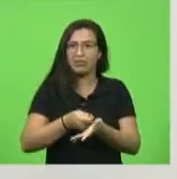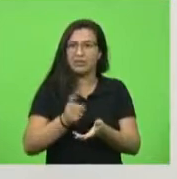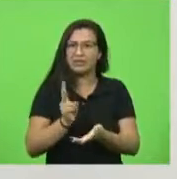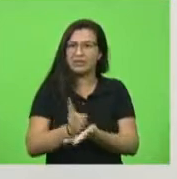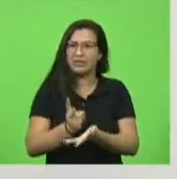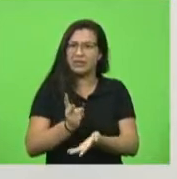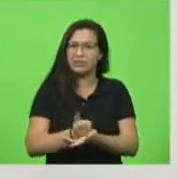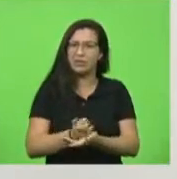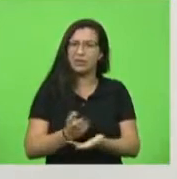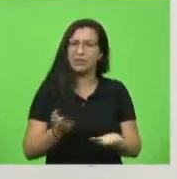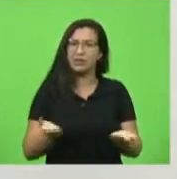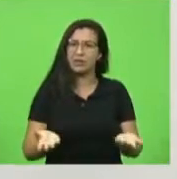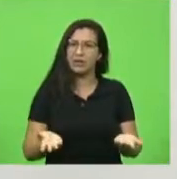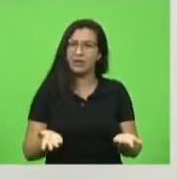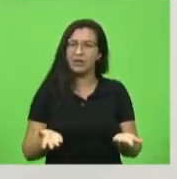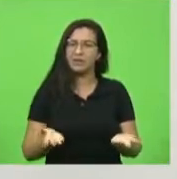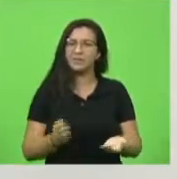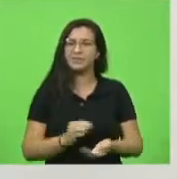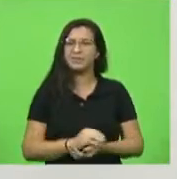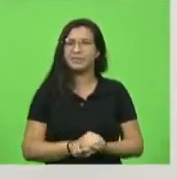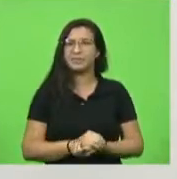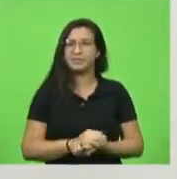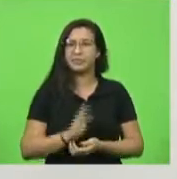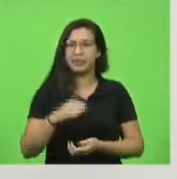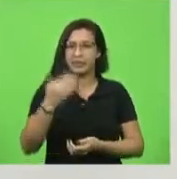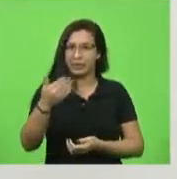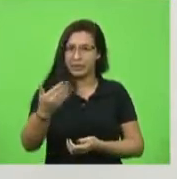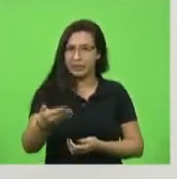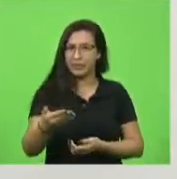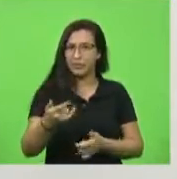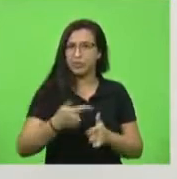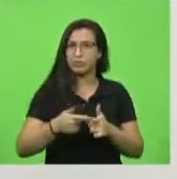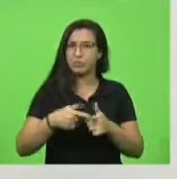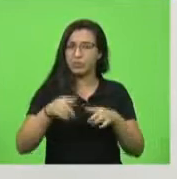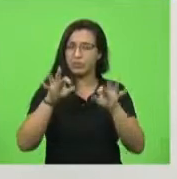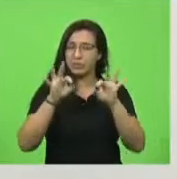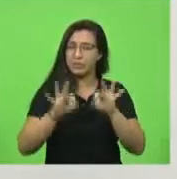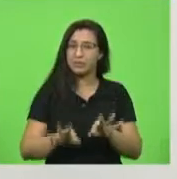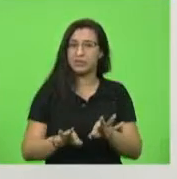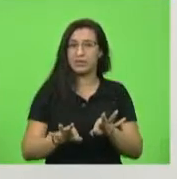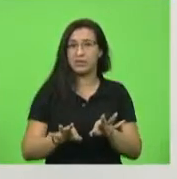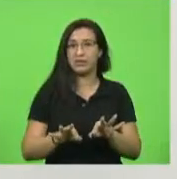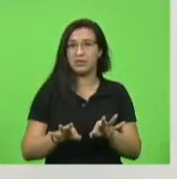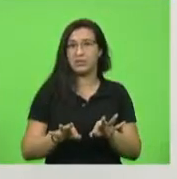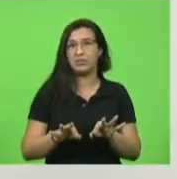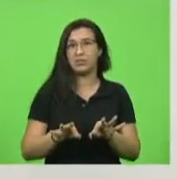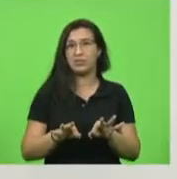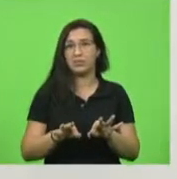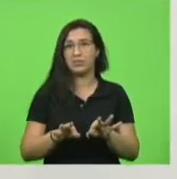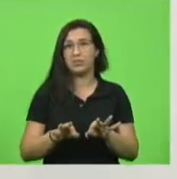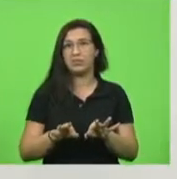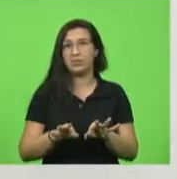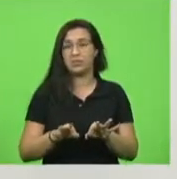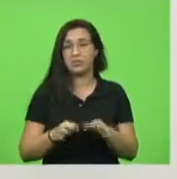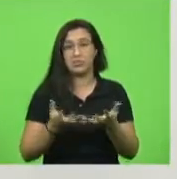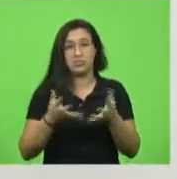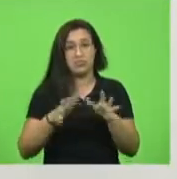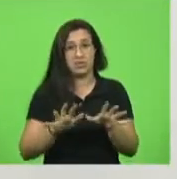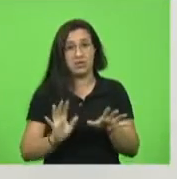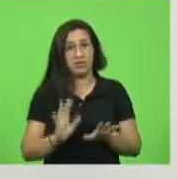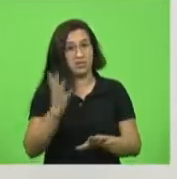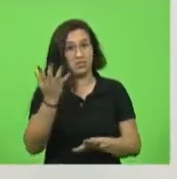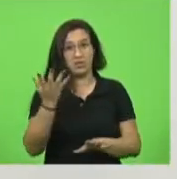uma hora a casa cai. e que isso não venha a acontecer para que nesse momento de pandemia